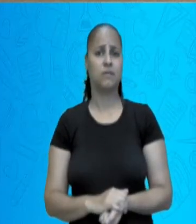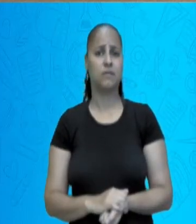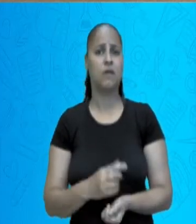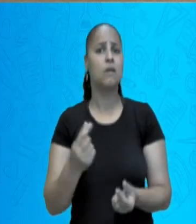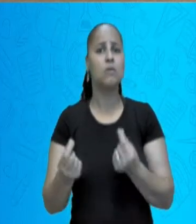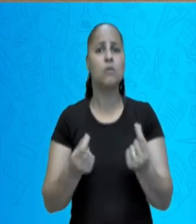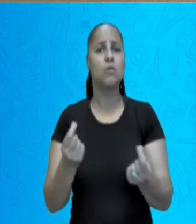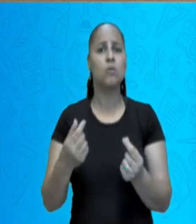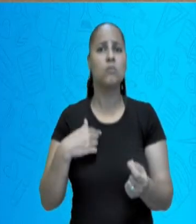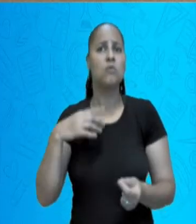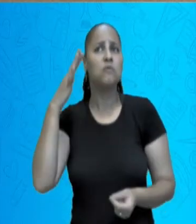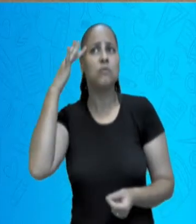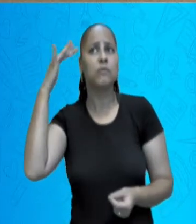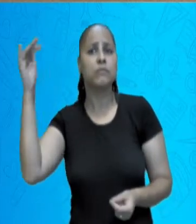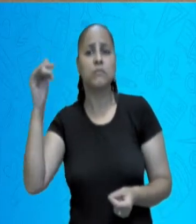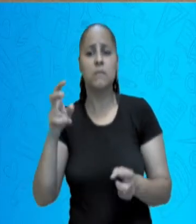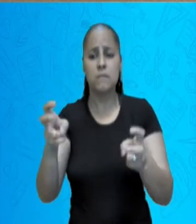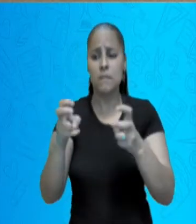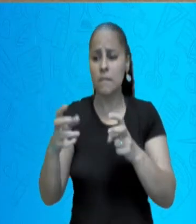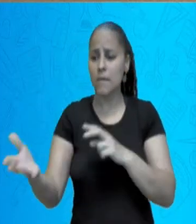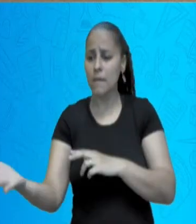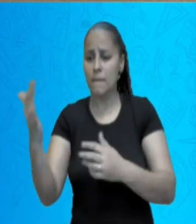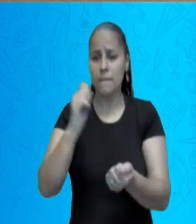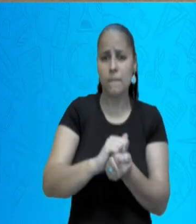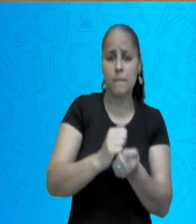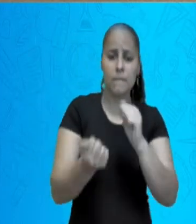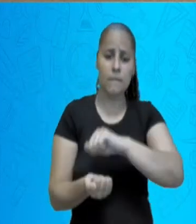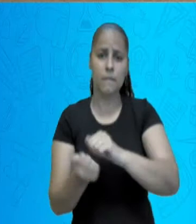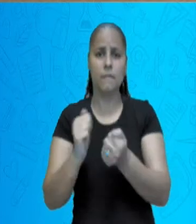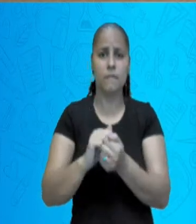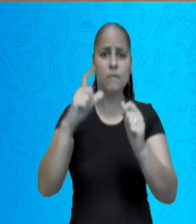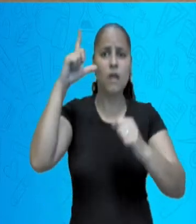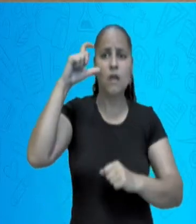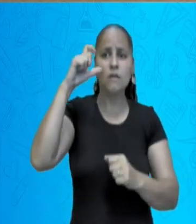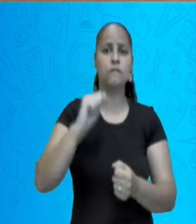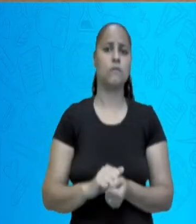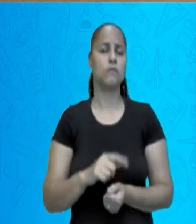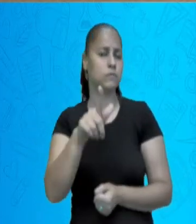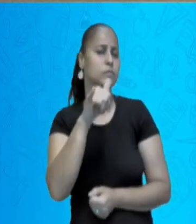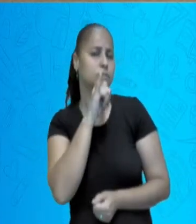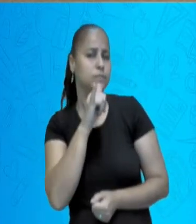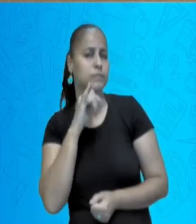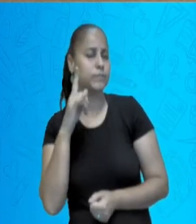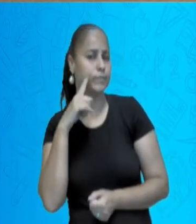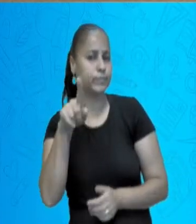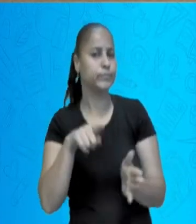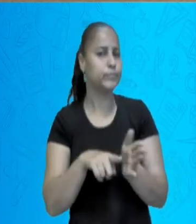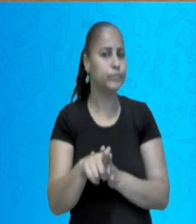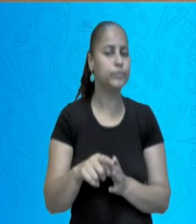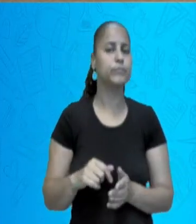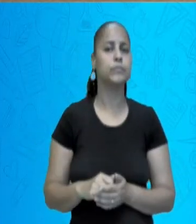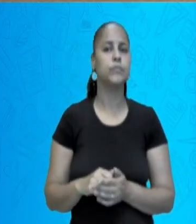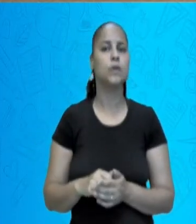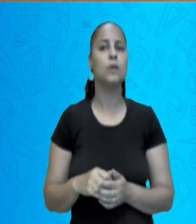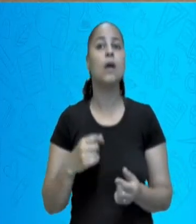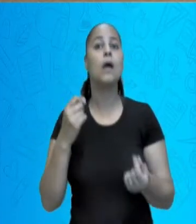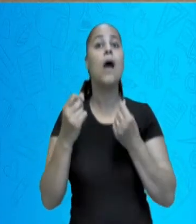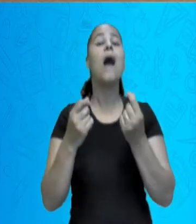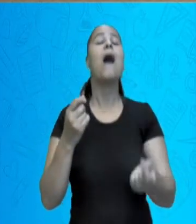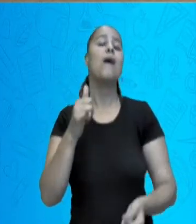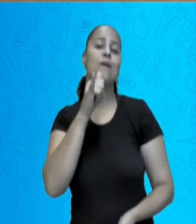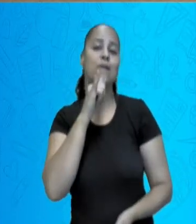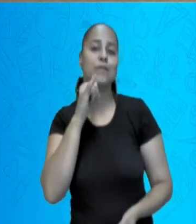captura essa imagem. Um exemplo, que é claro, é como se fossem os nossos olhos.